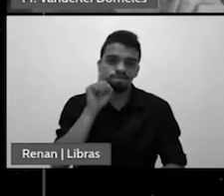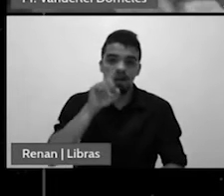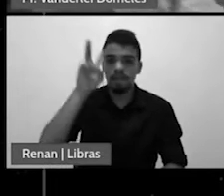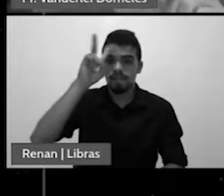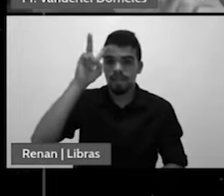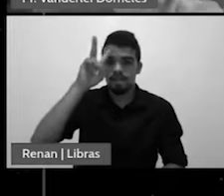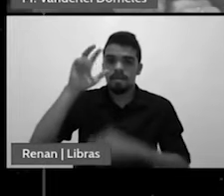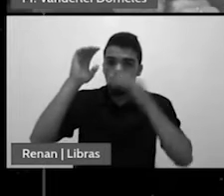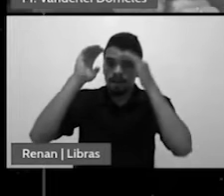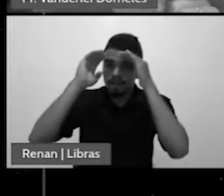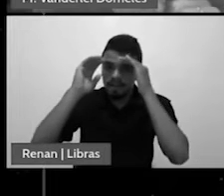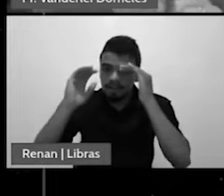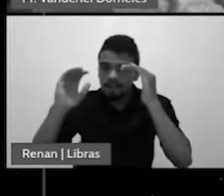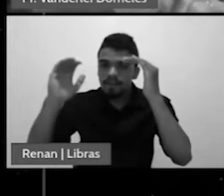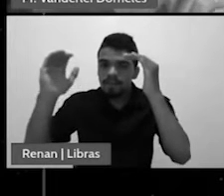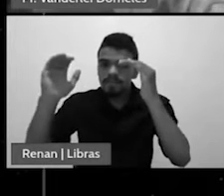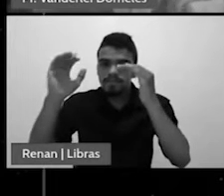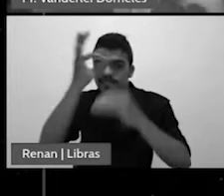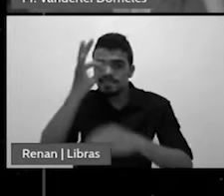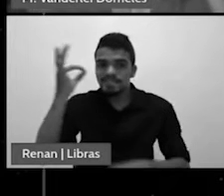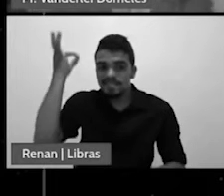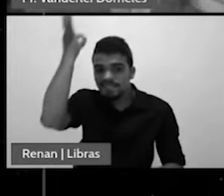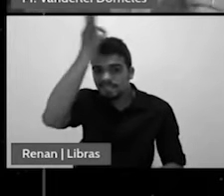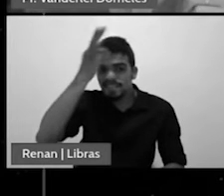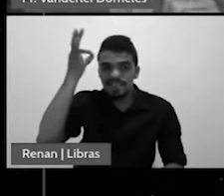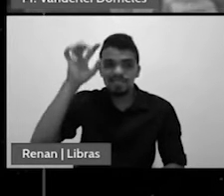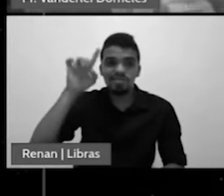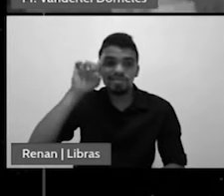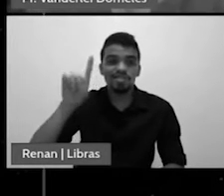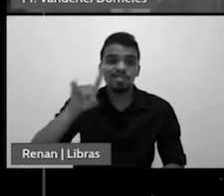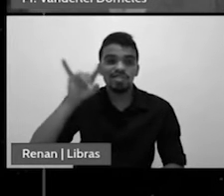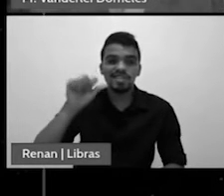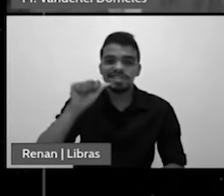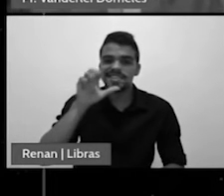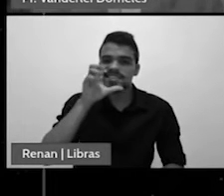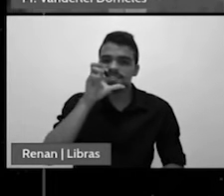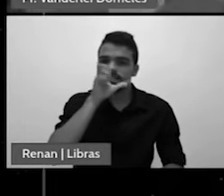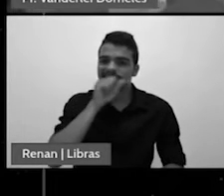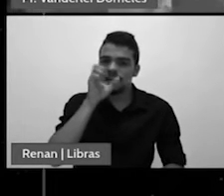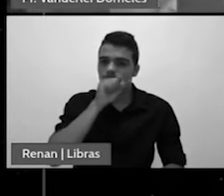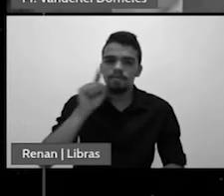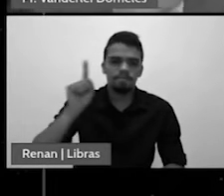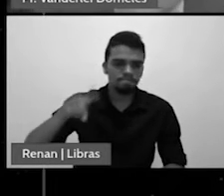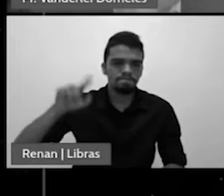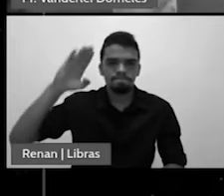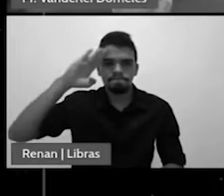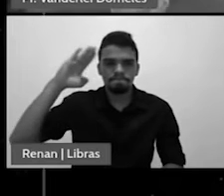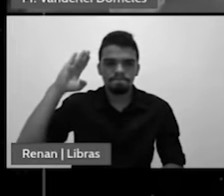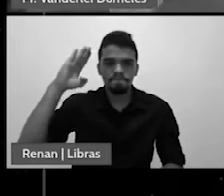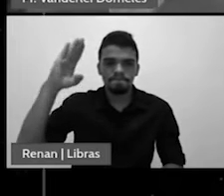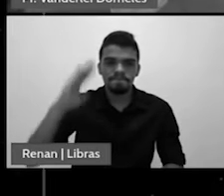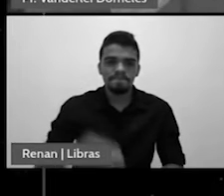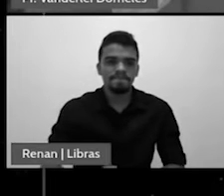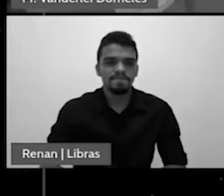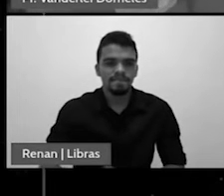do santo dia de sábado é uma das suas pedras angulares. Bem, então você pode ficar se perguntando de vez em quando como é que